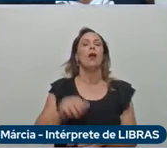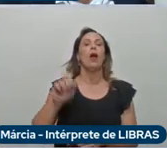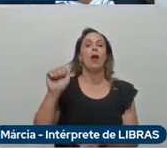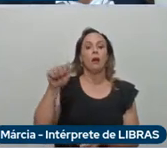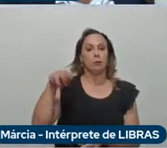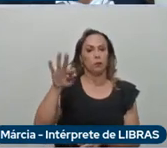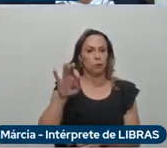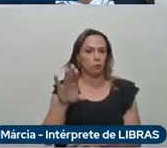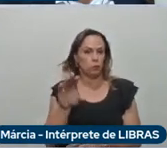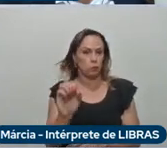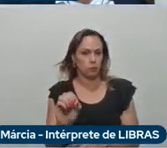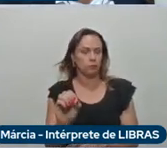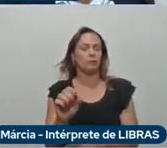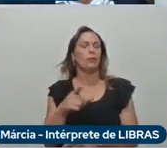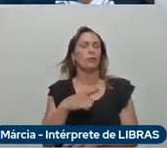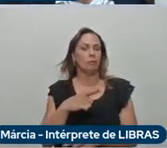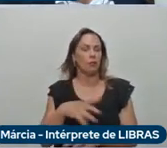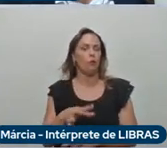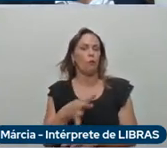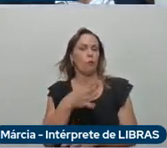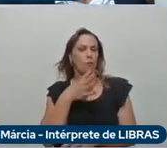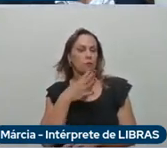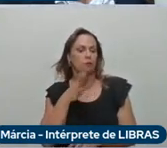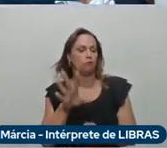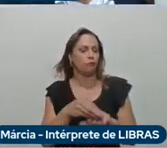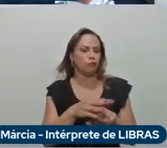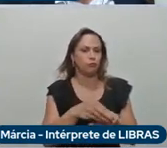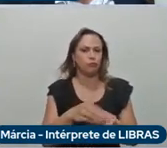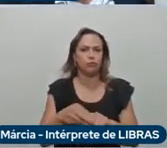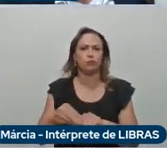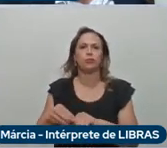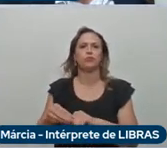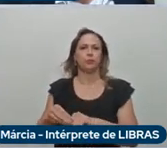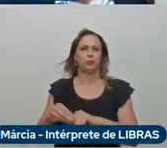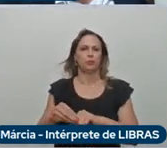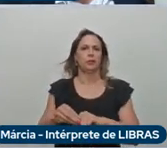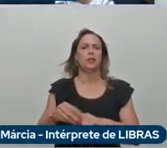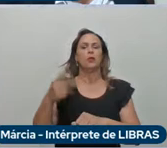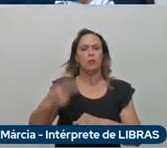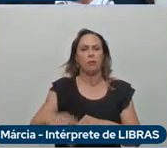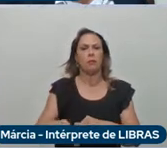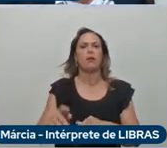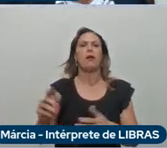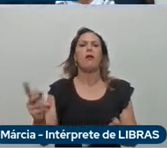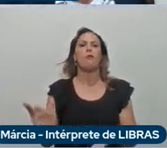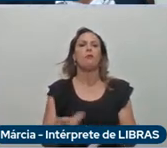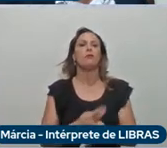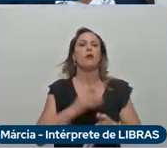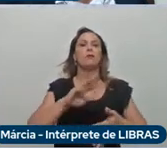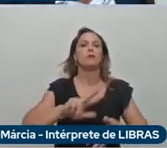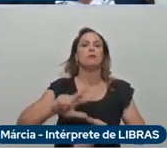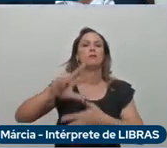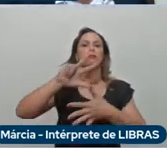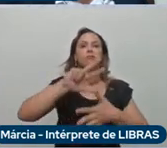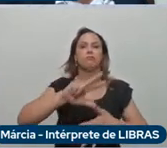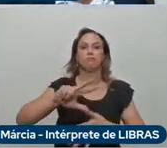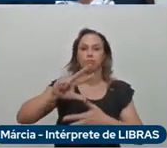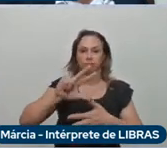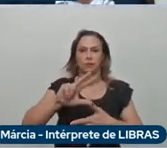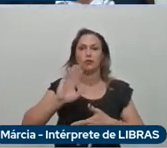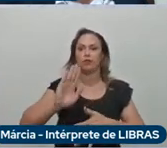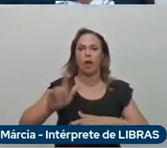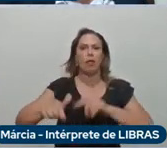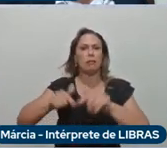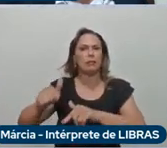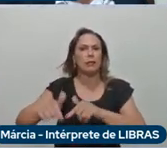operações automotivas na América Latina. Está desde 2005 na região, onde exerceu várias funções até assumir o